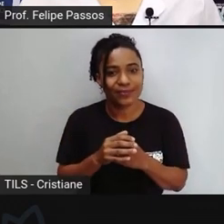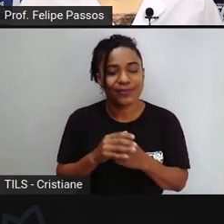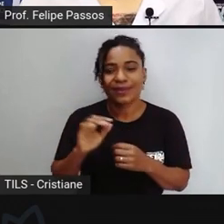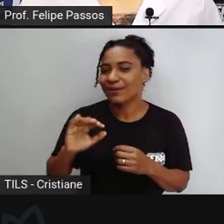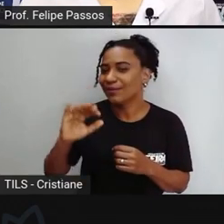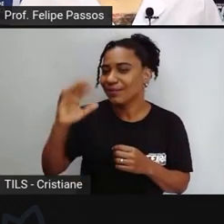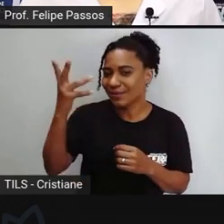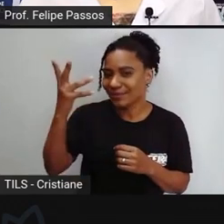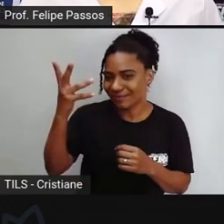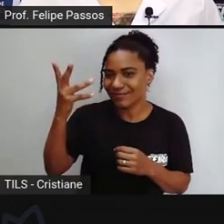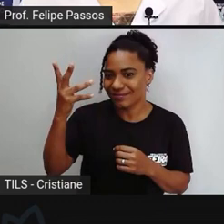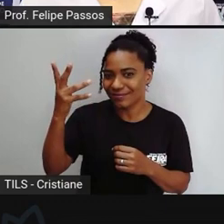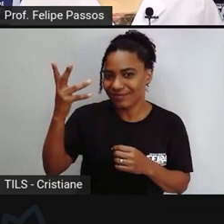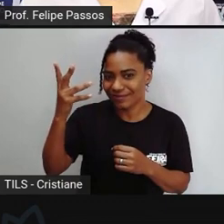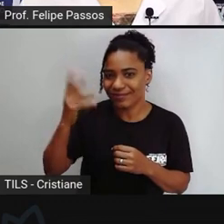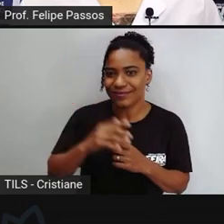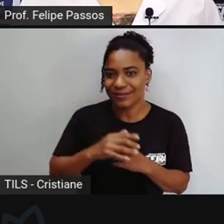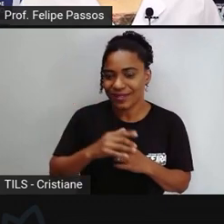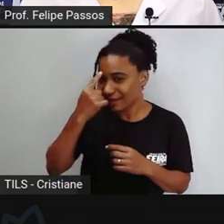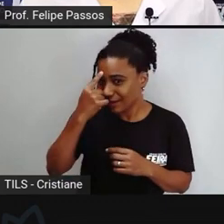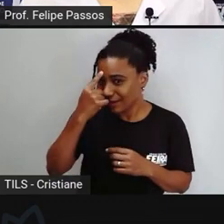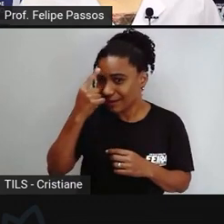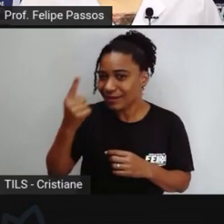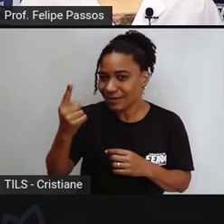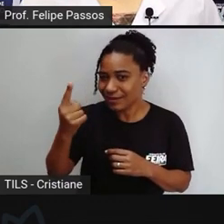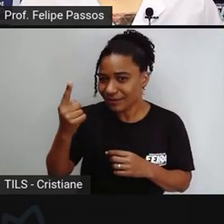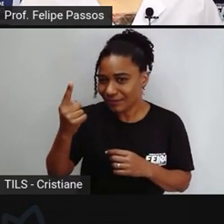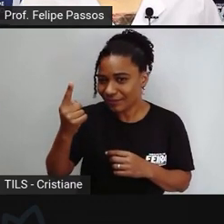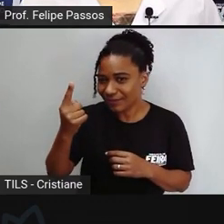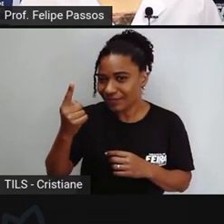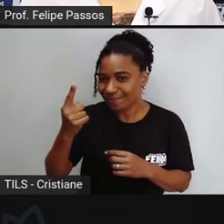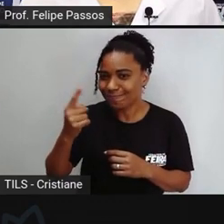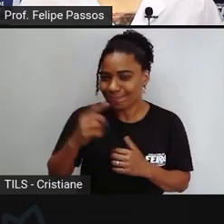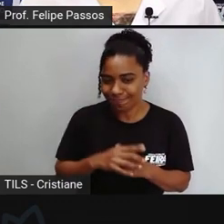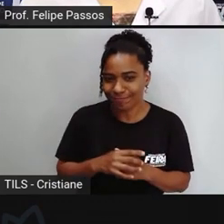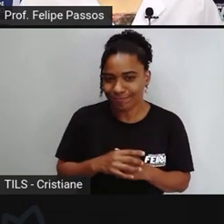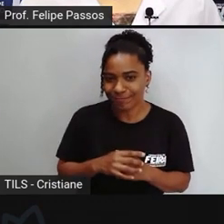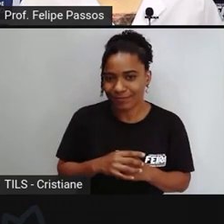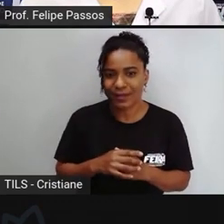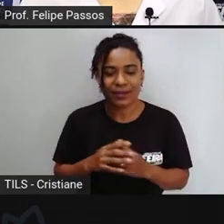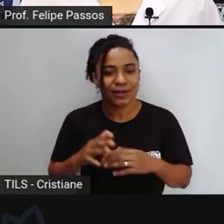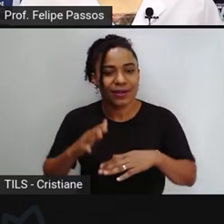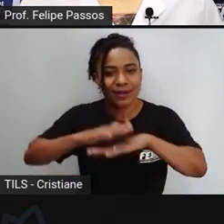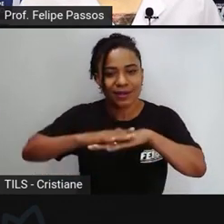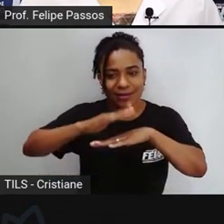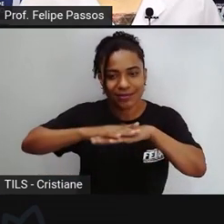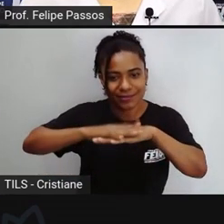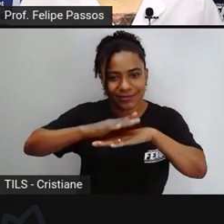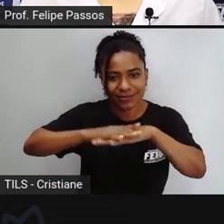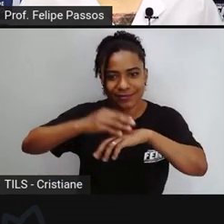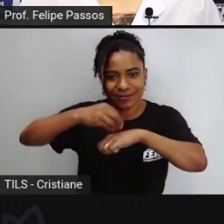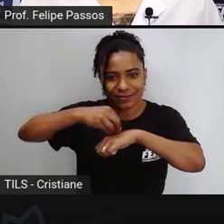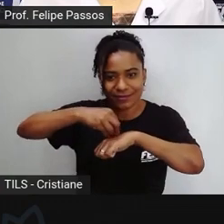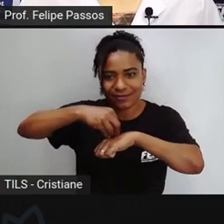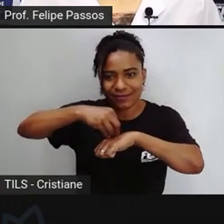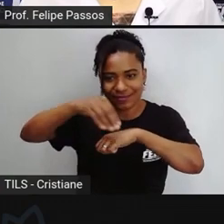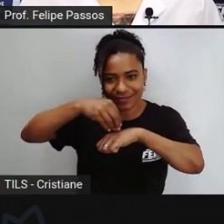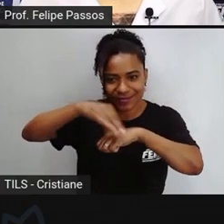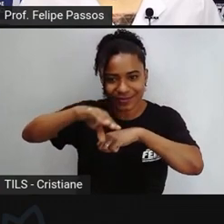que nos ensina quem pode ensinar que é o Japão